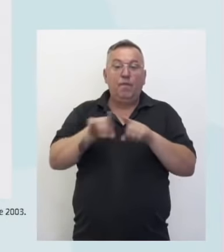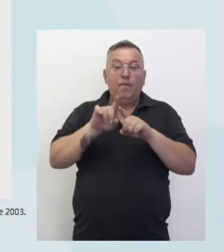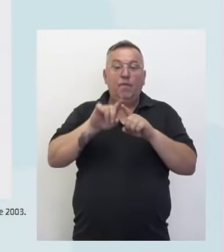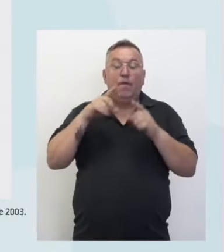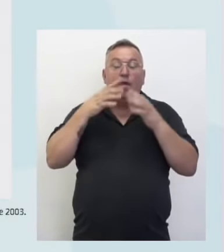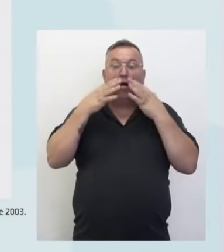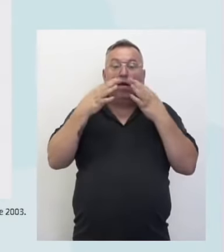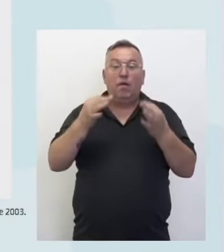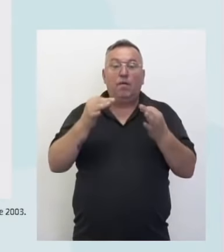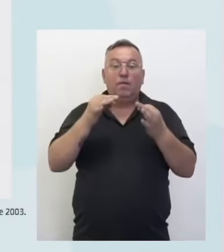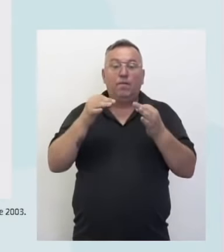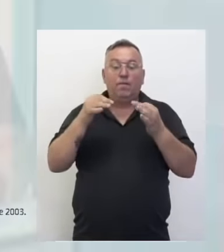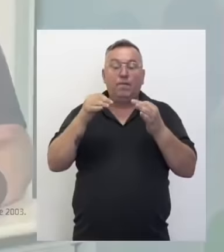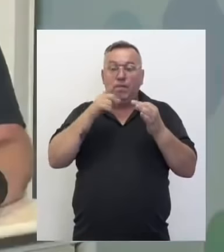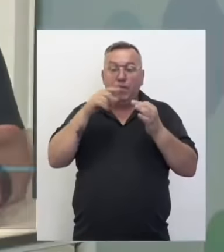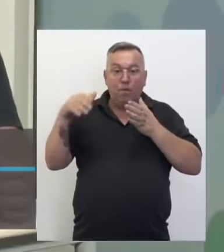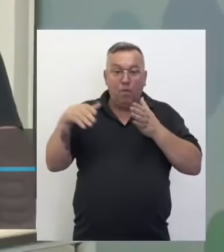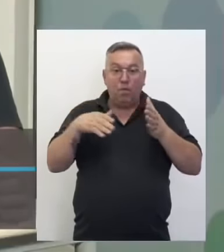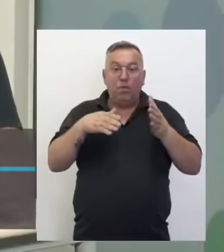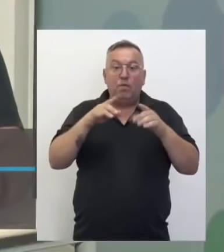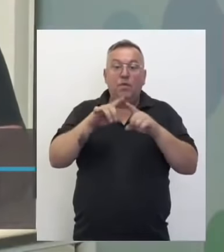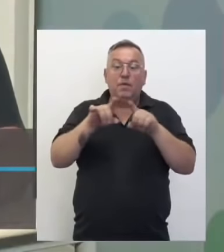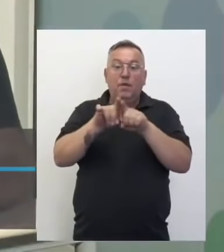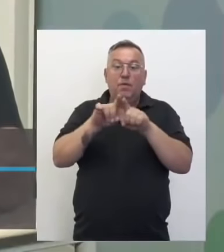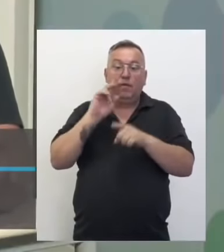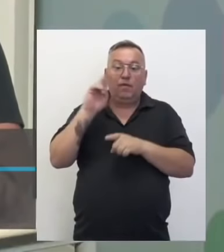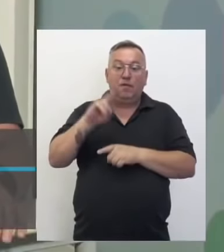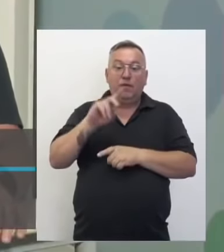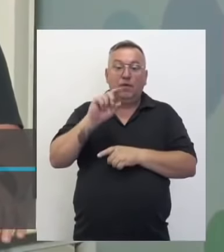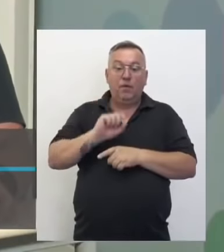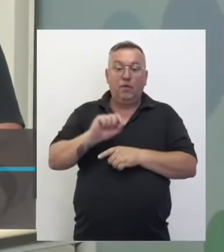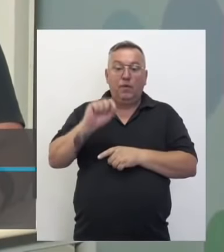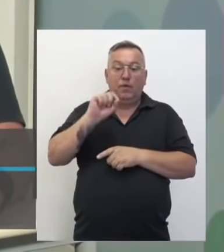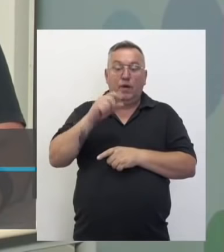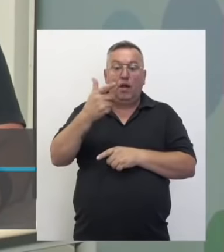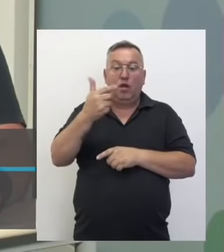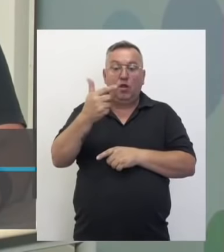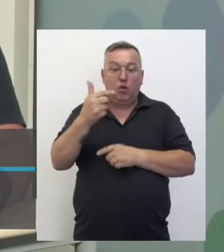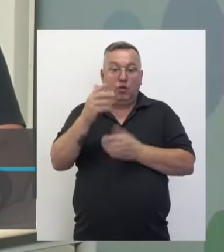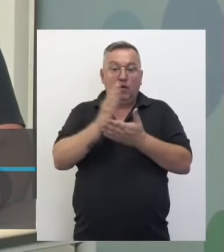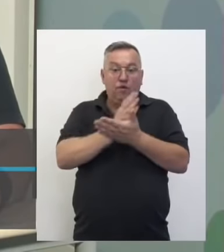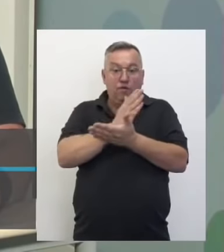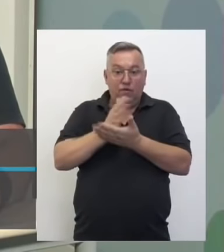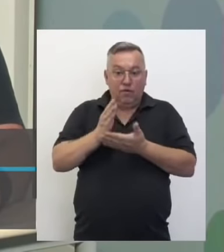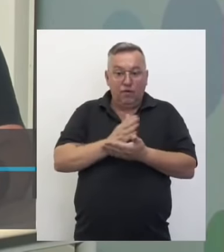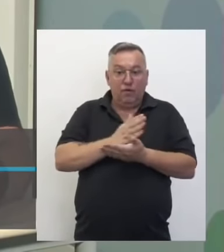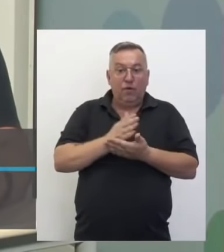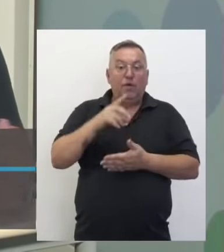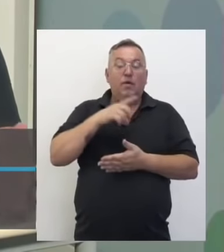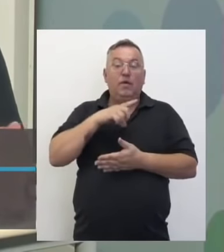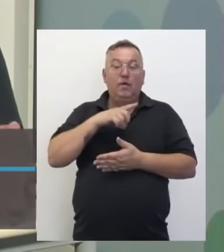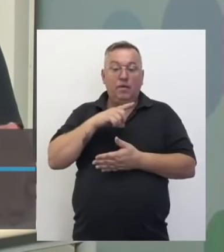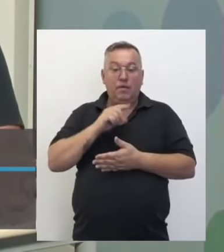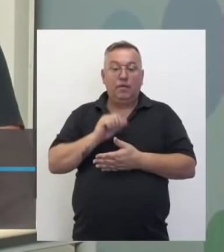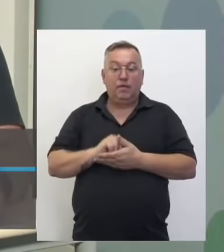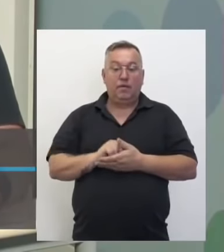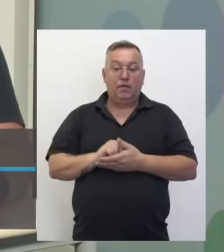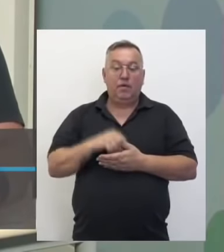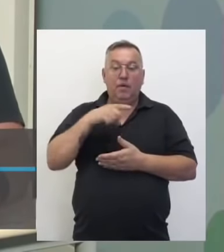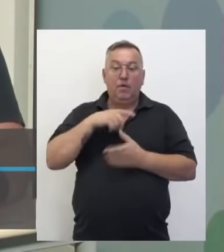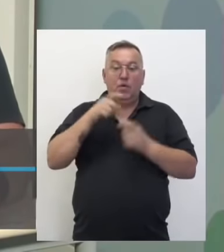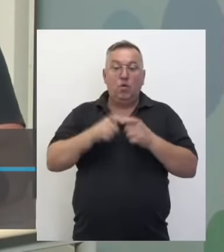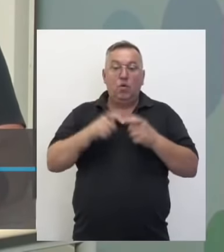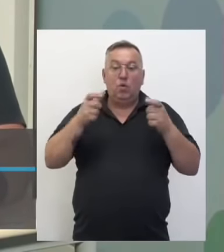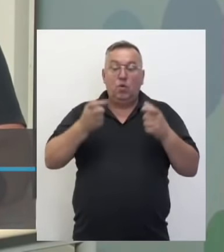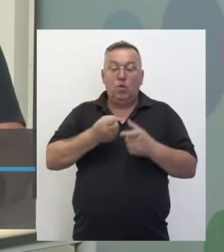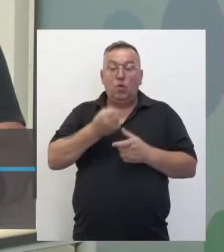a gente observou aí as bacias hidrográficas, vendo as 12 bacias que nós temos, são bacias de uma grande